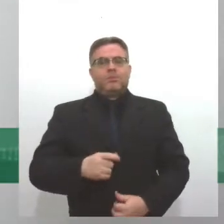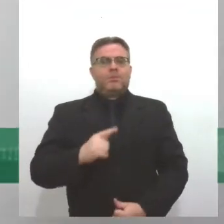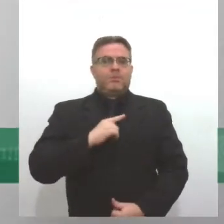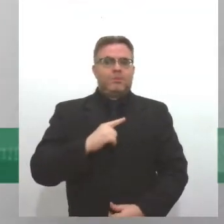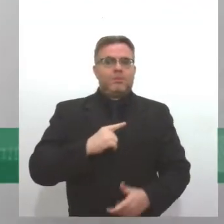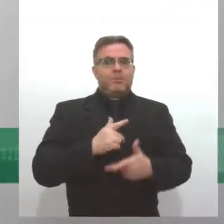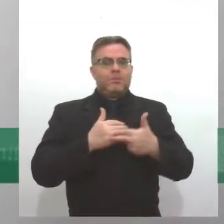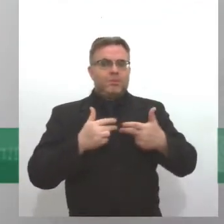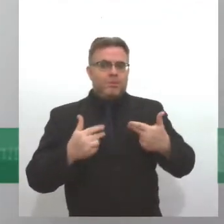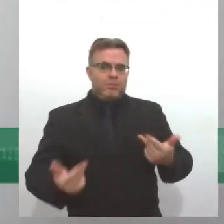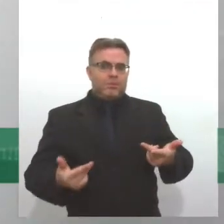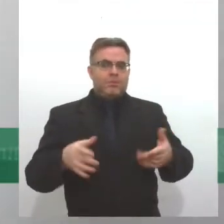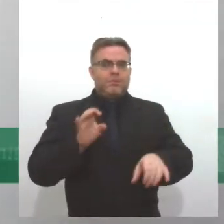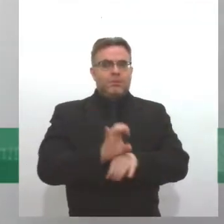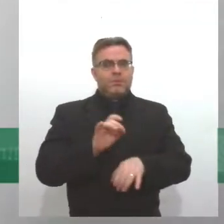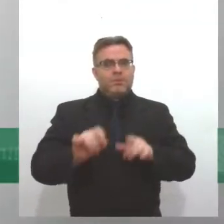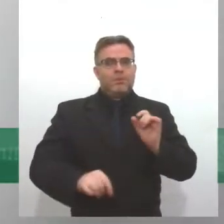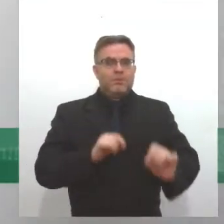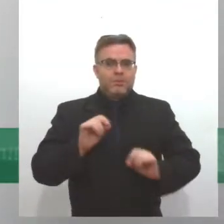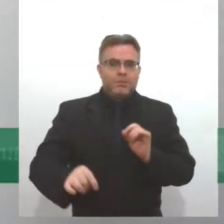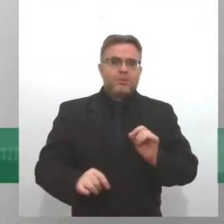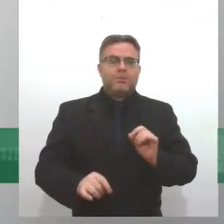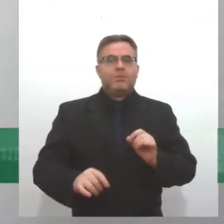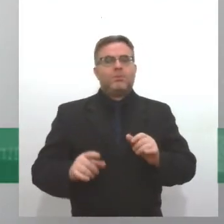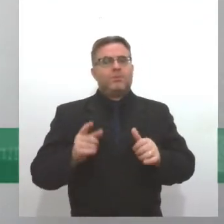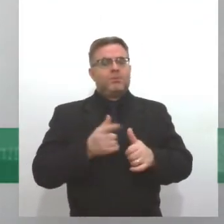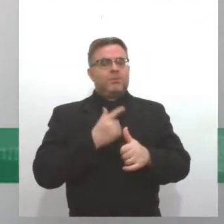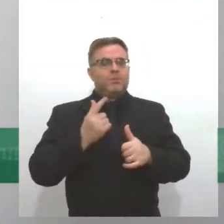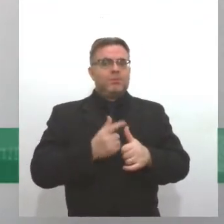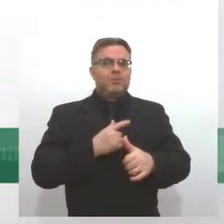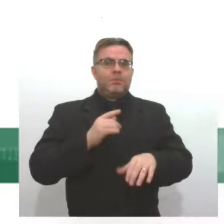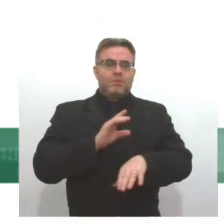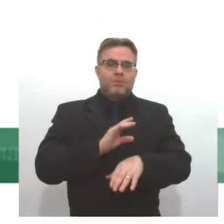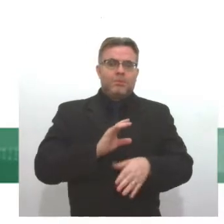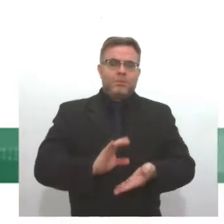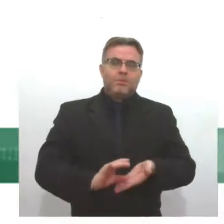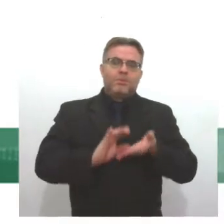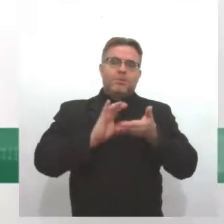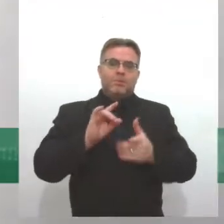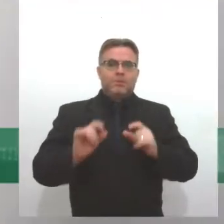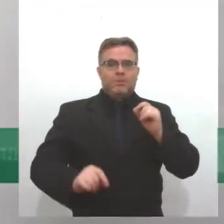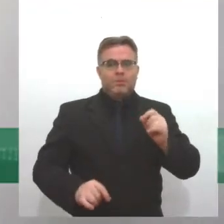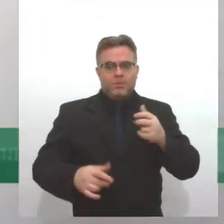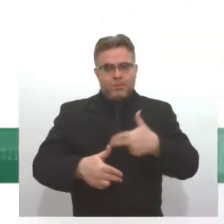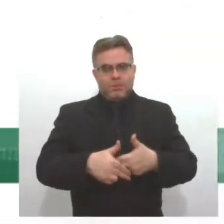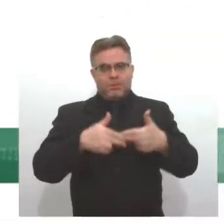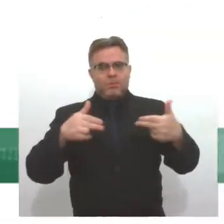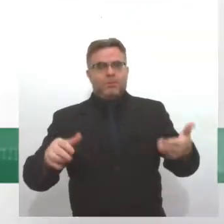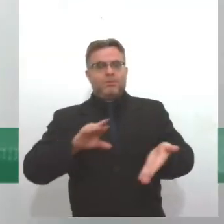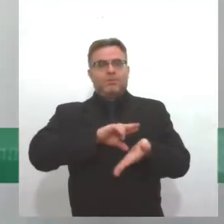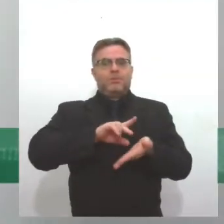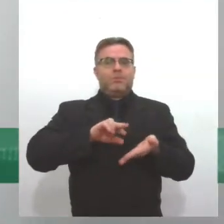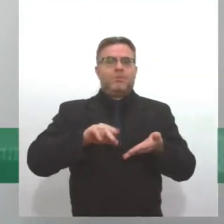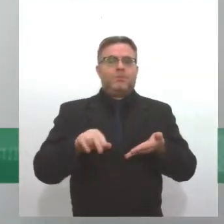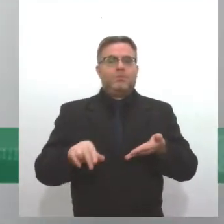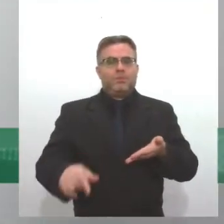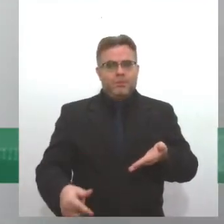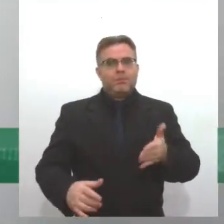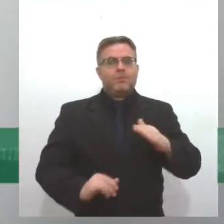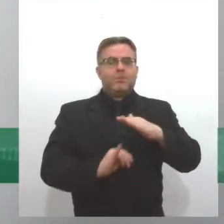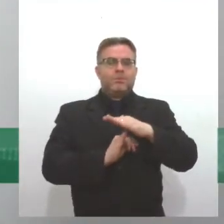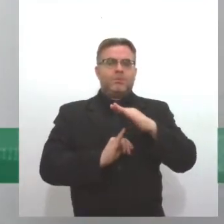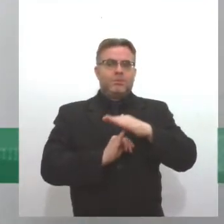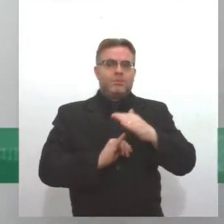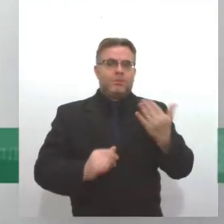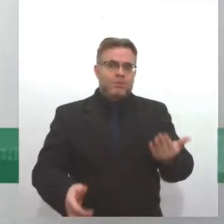Estadual, nós temos aí no primeiro Conselho de Promoção de Aguidade Racial do Estado de Sergipe, o Instituto Cigano do Brasil